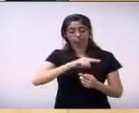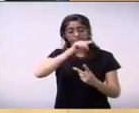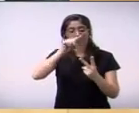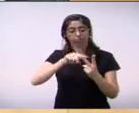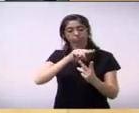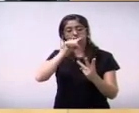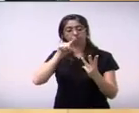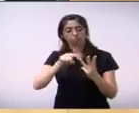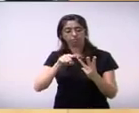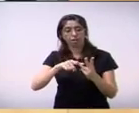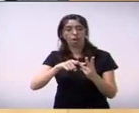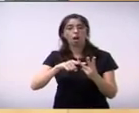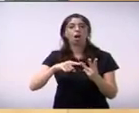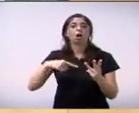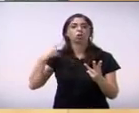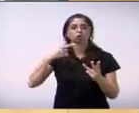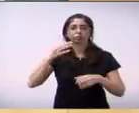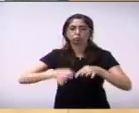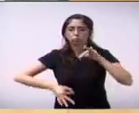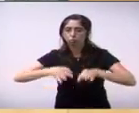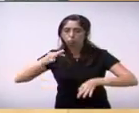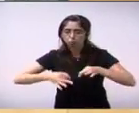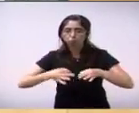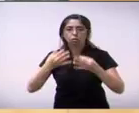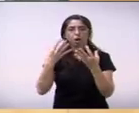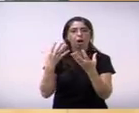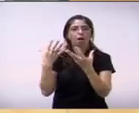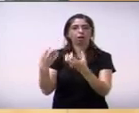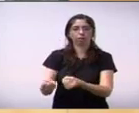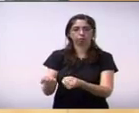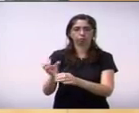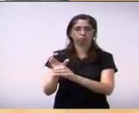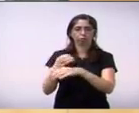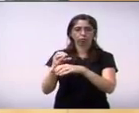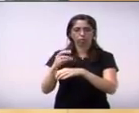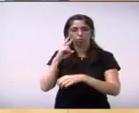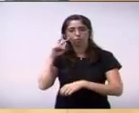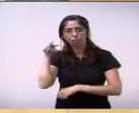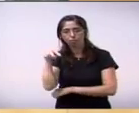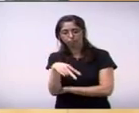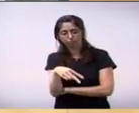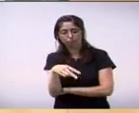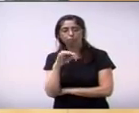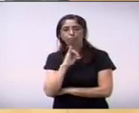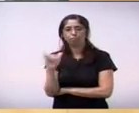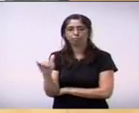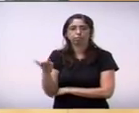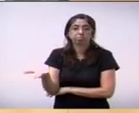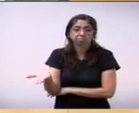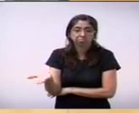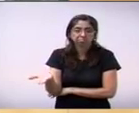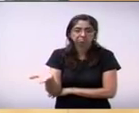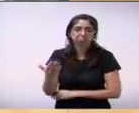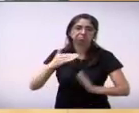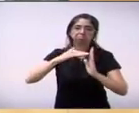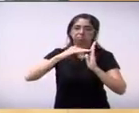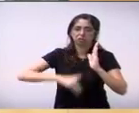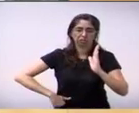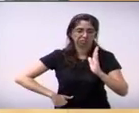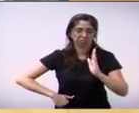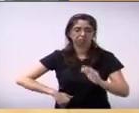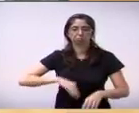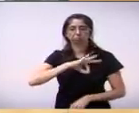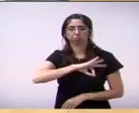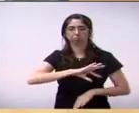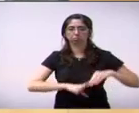colocação do setor de engenharia da prefeitura e simplesmente não deram novamente o adicional de insalubridade para